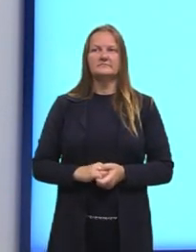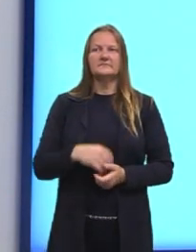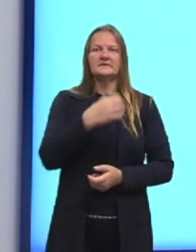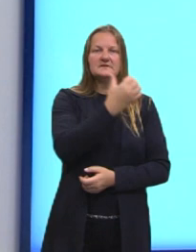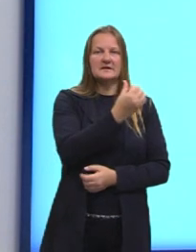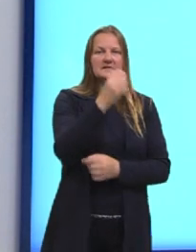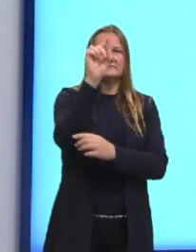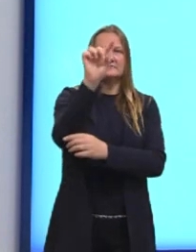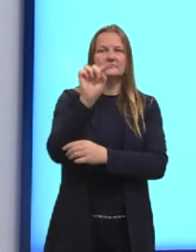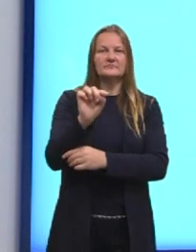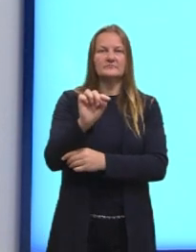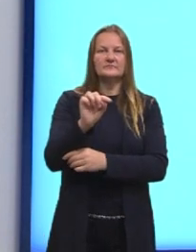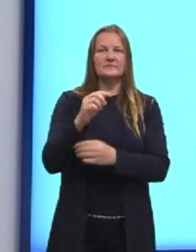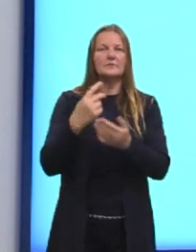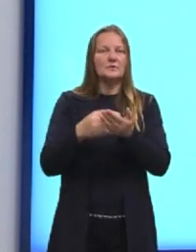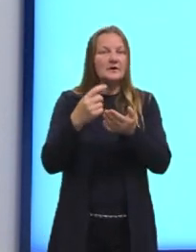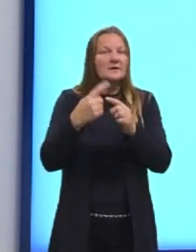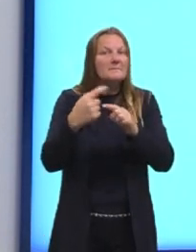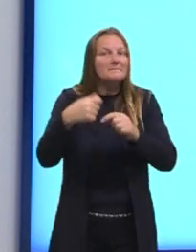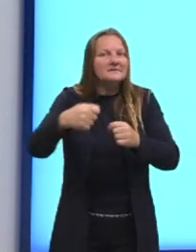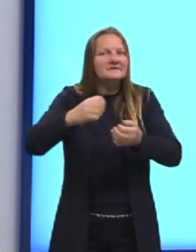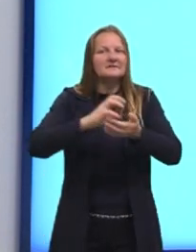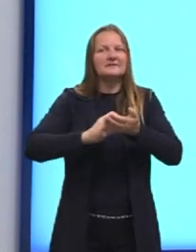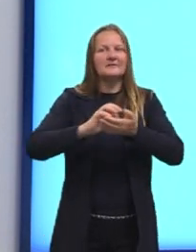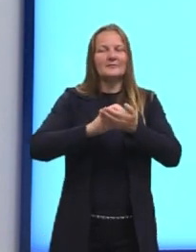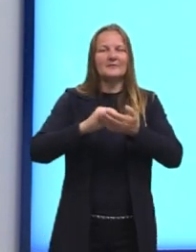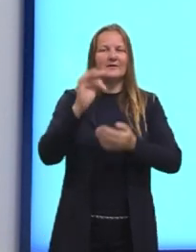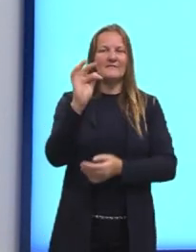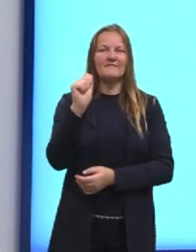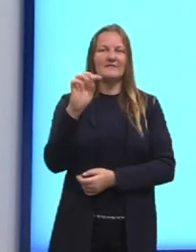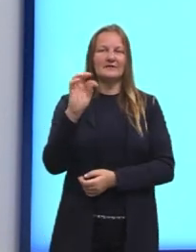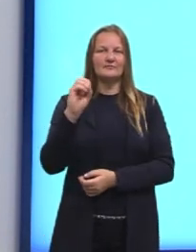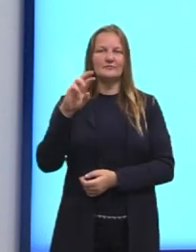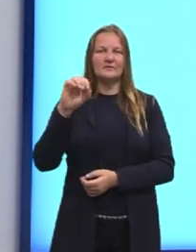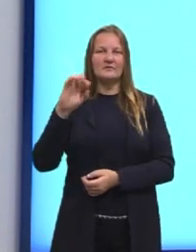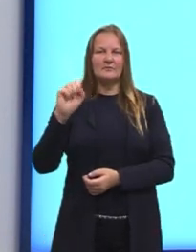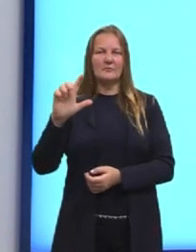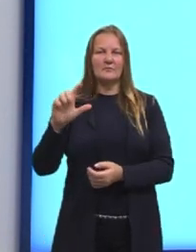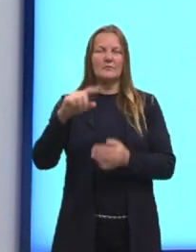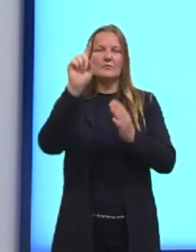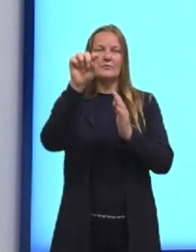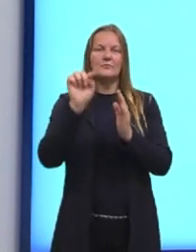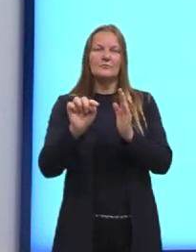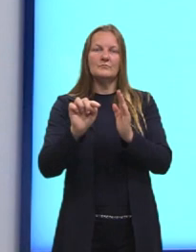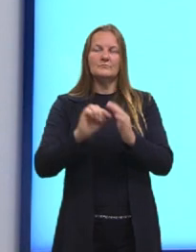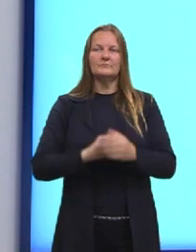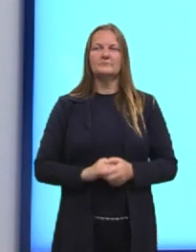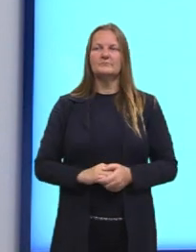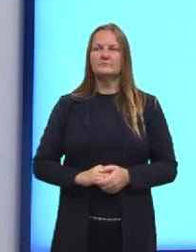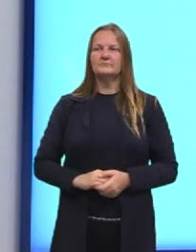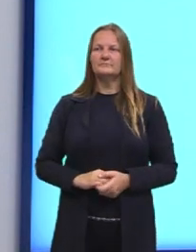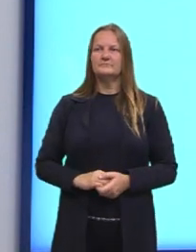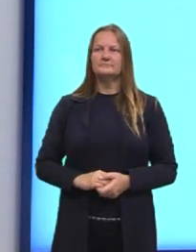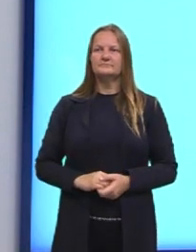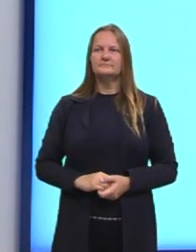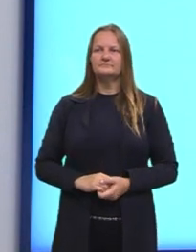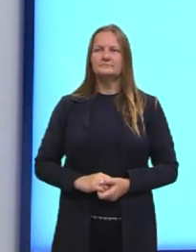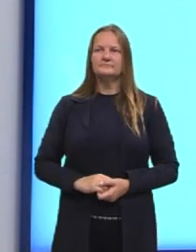coloca 6 e ao lado o símbolo de exclamação, né? O pontinho de exclamação que é o fatorial.